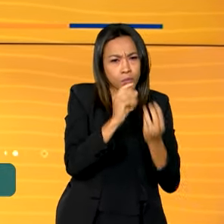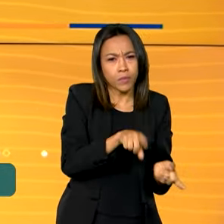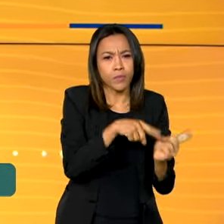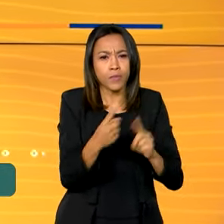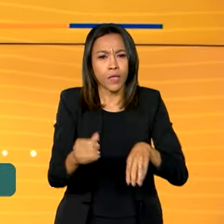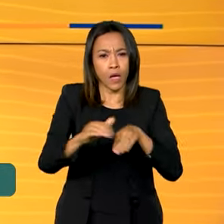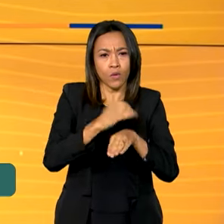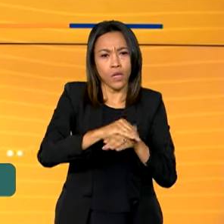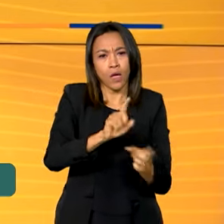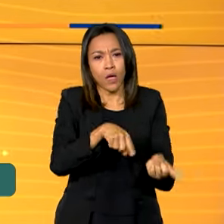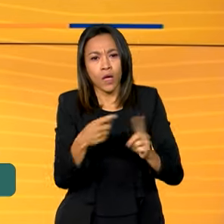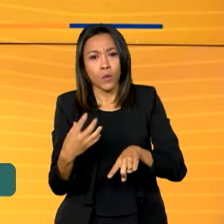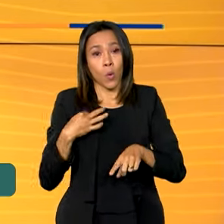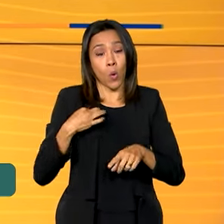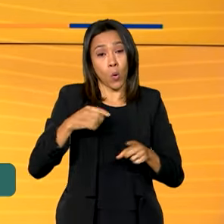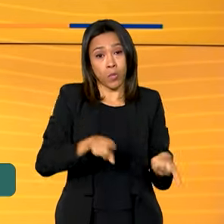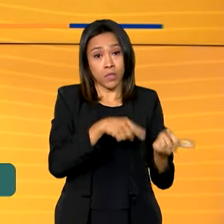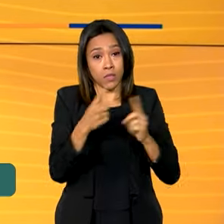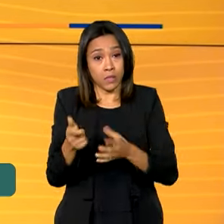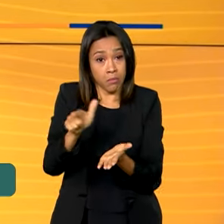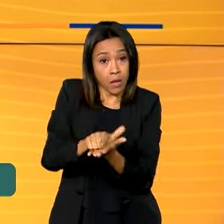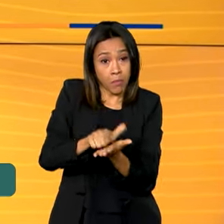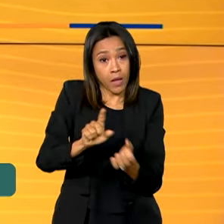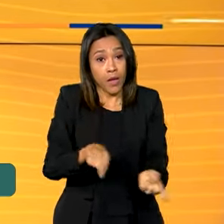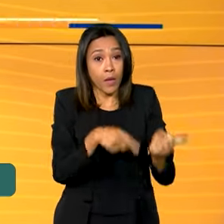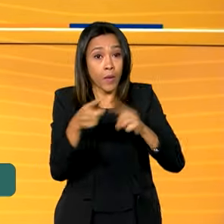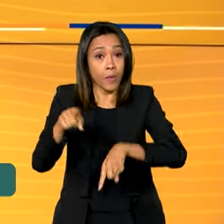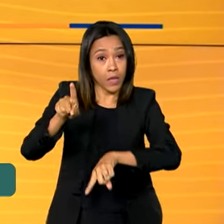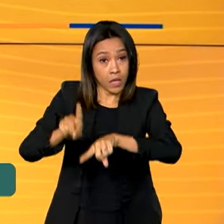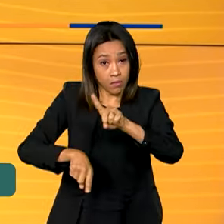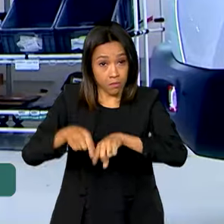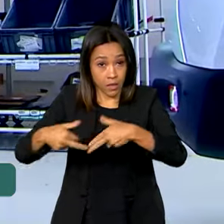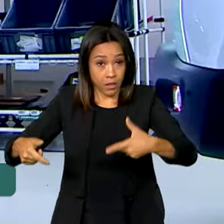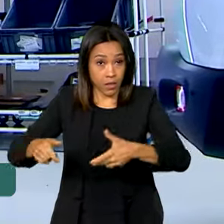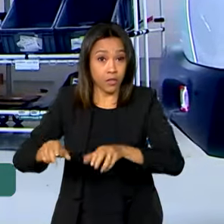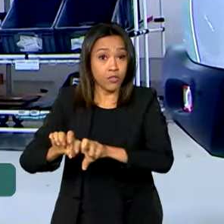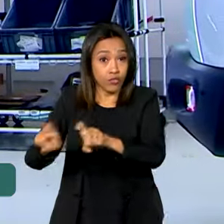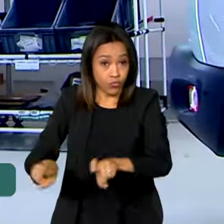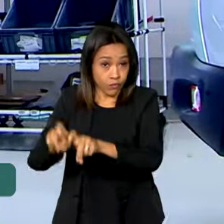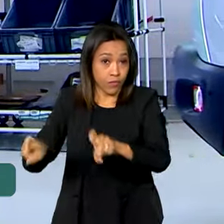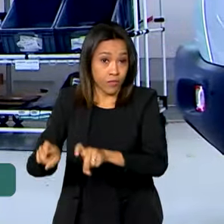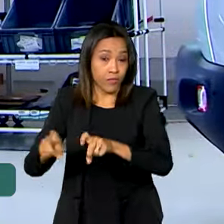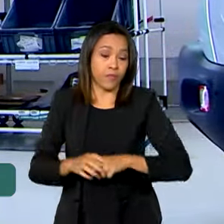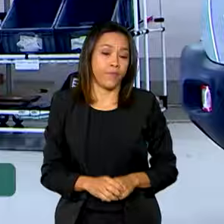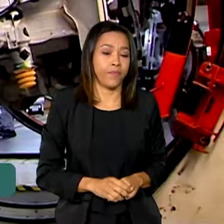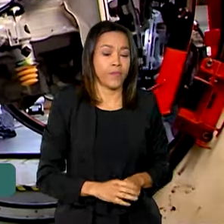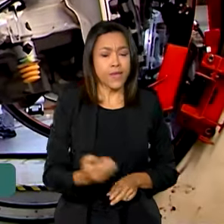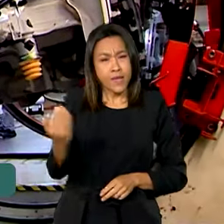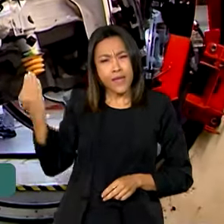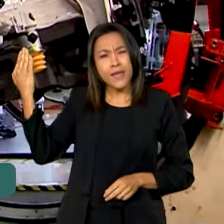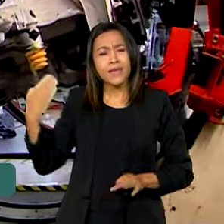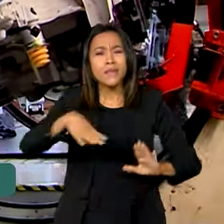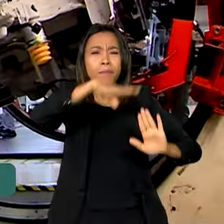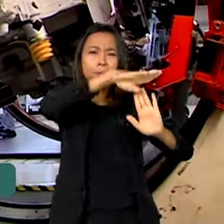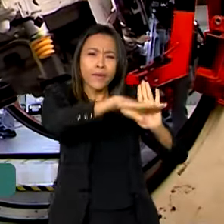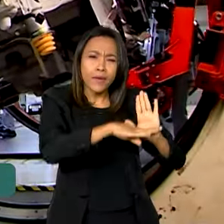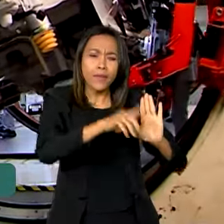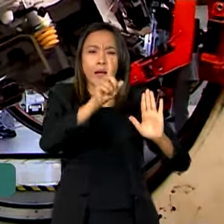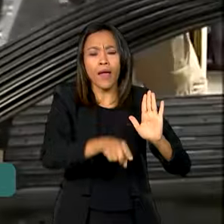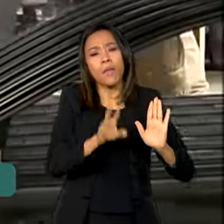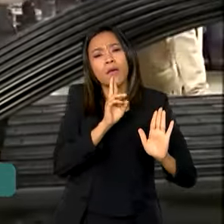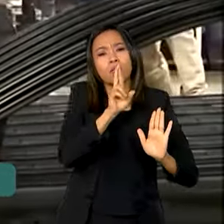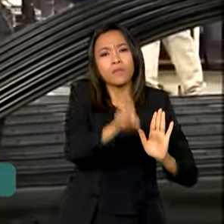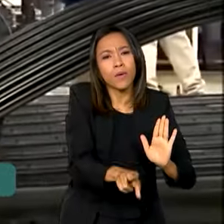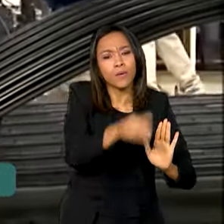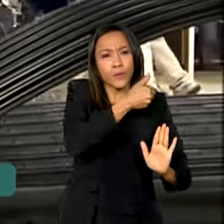calçados, roupas, papel e equipamentos de informática. O programa é uma resposta do